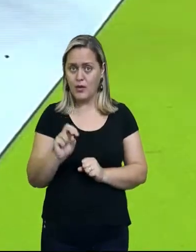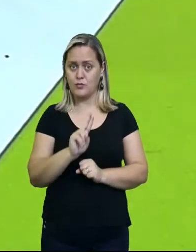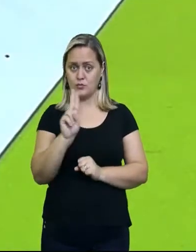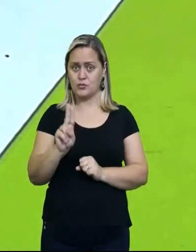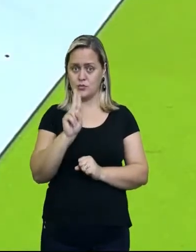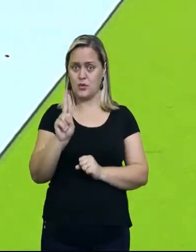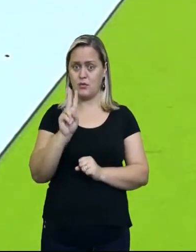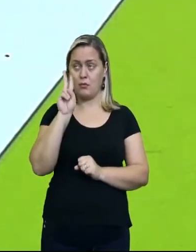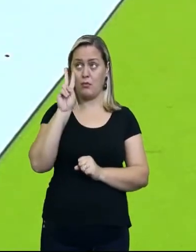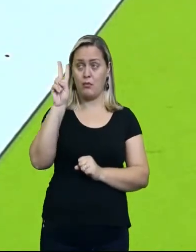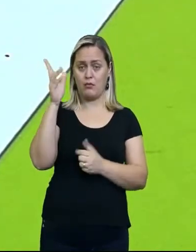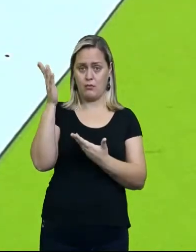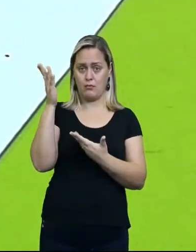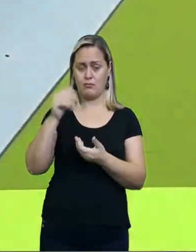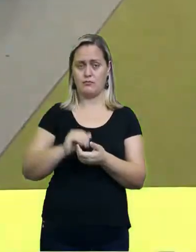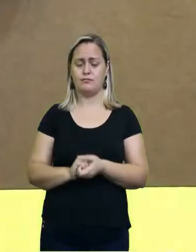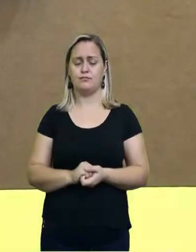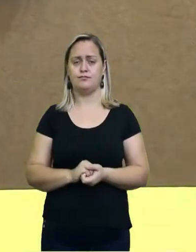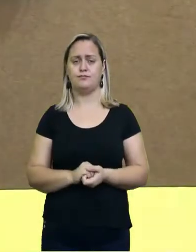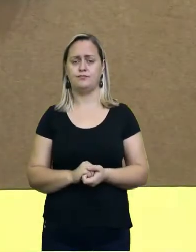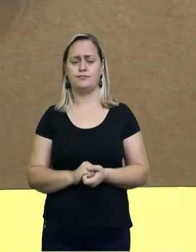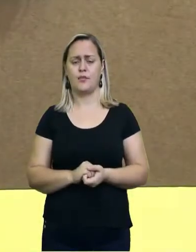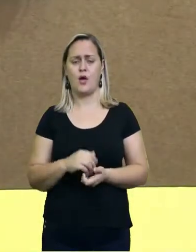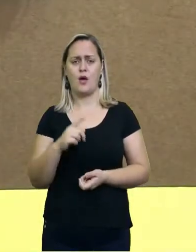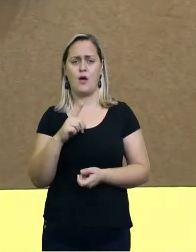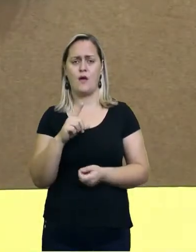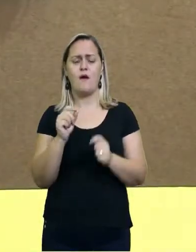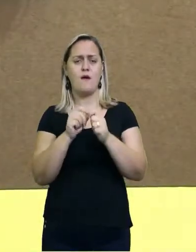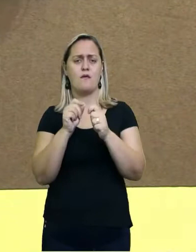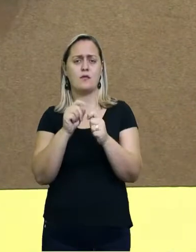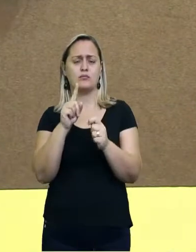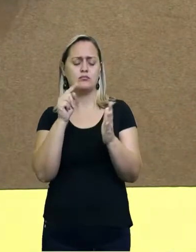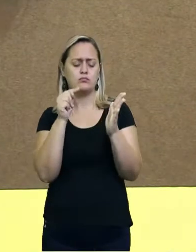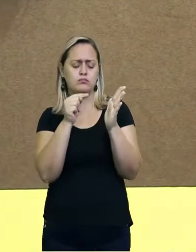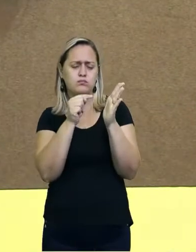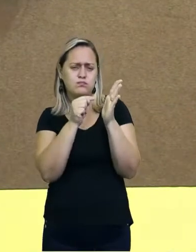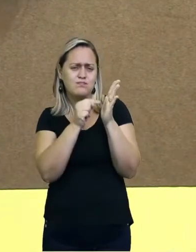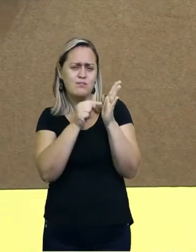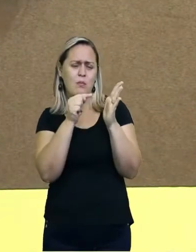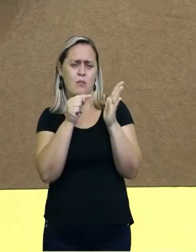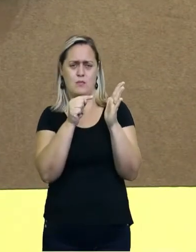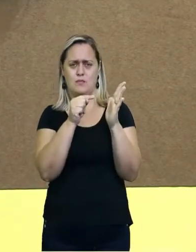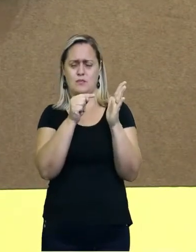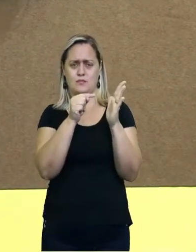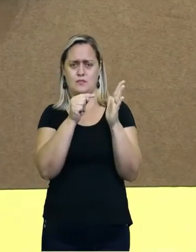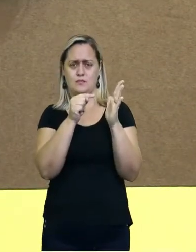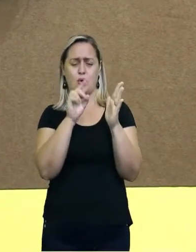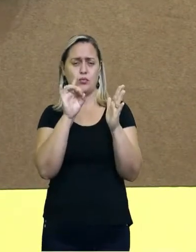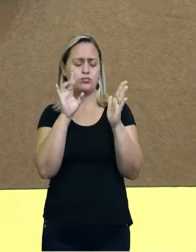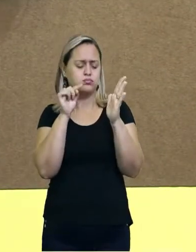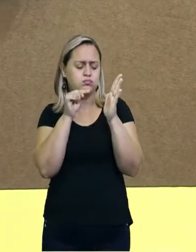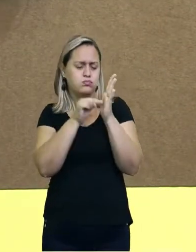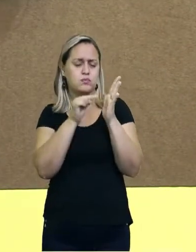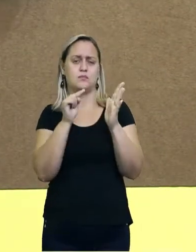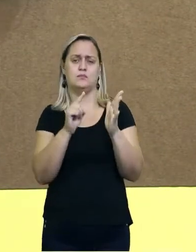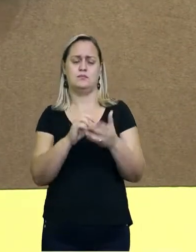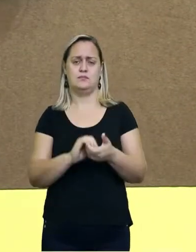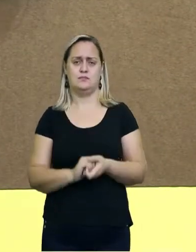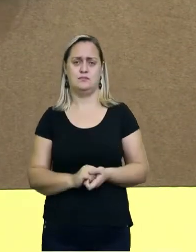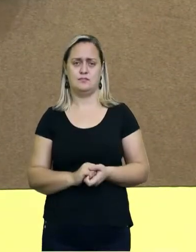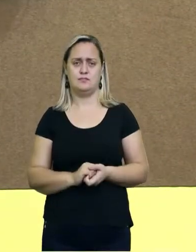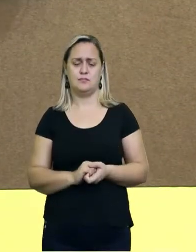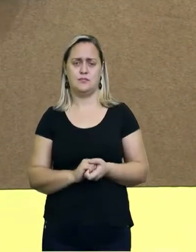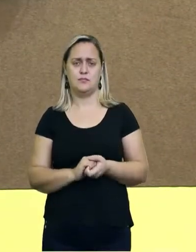um ponto. Está vendo? Bem pequenininho aqui, é um pontinho vermelho. Esse é o ponto. É assim que você vai